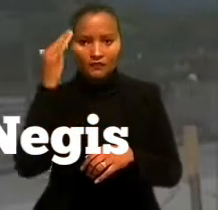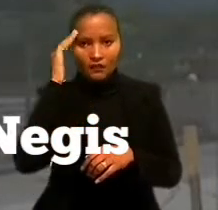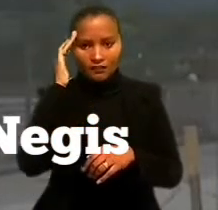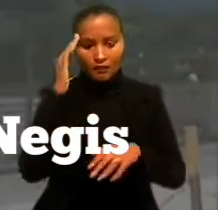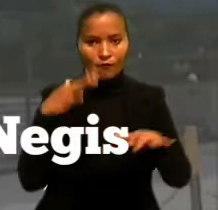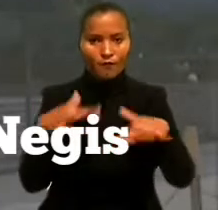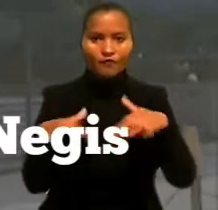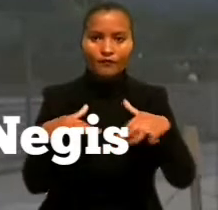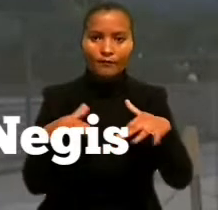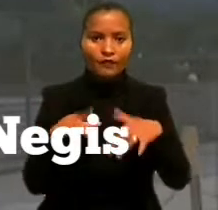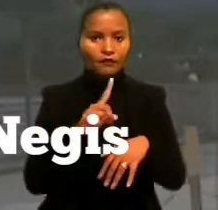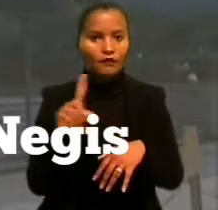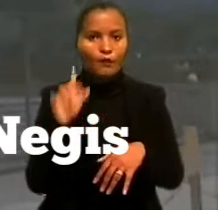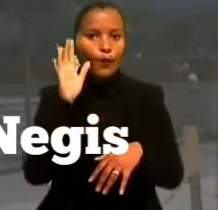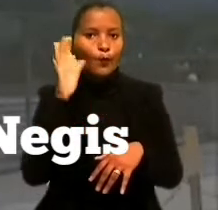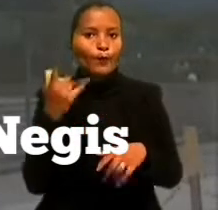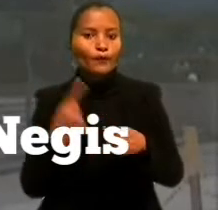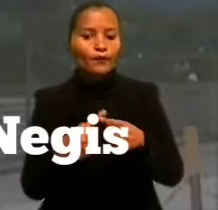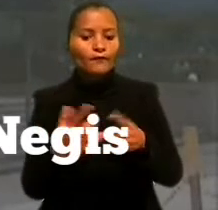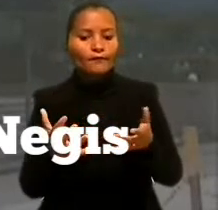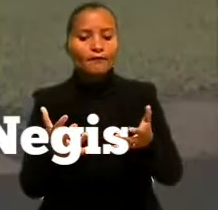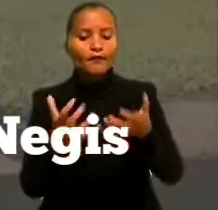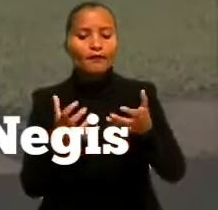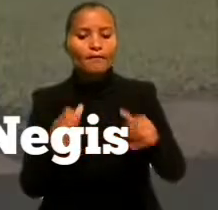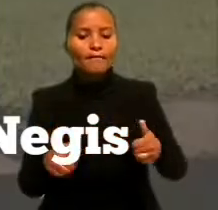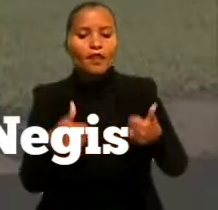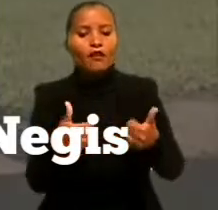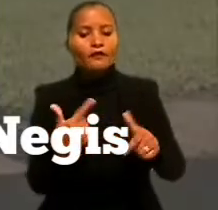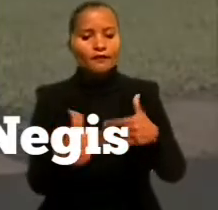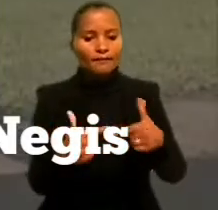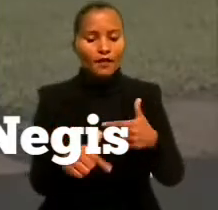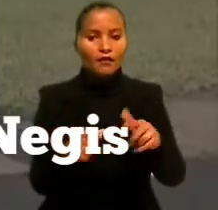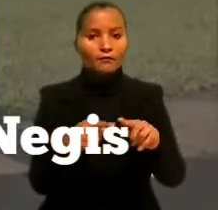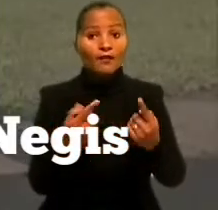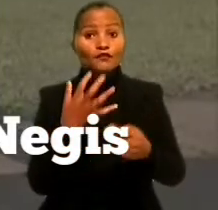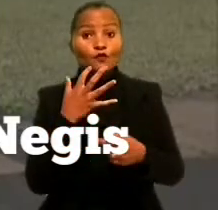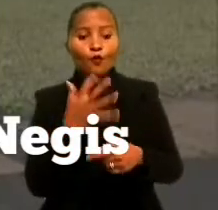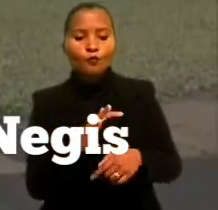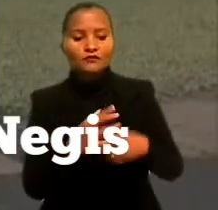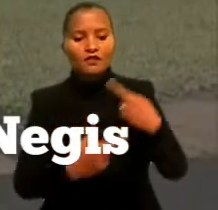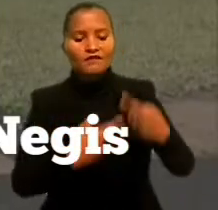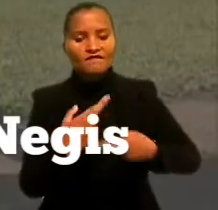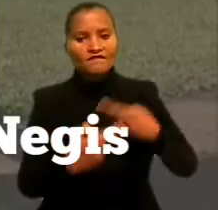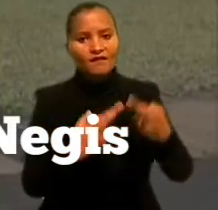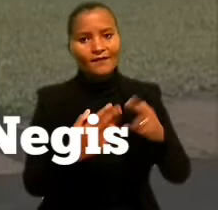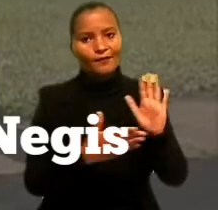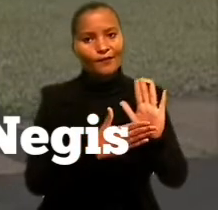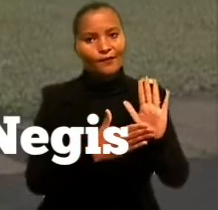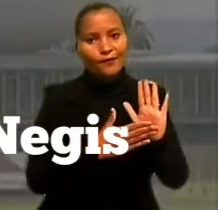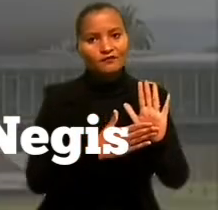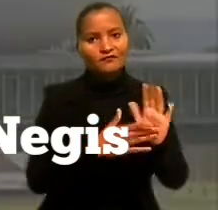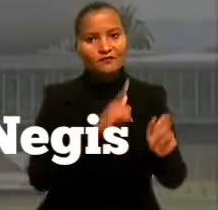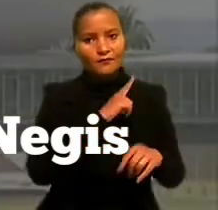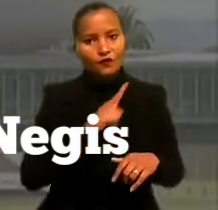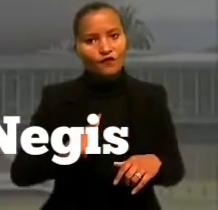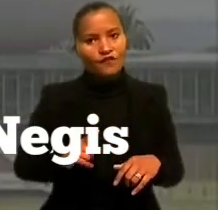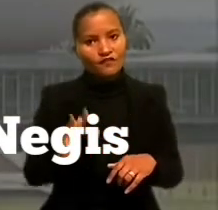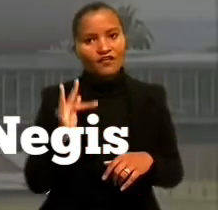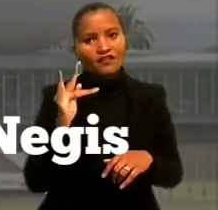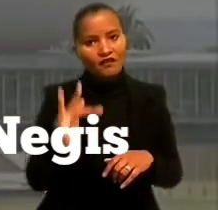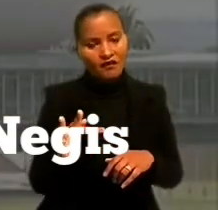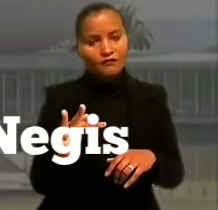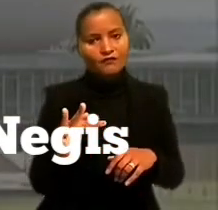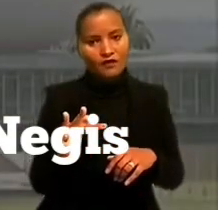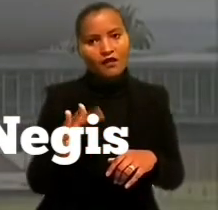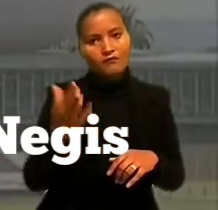o movimento não ocorreu por melhores condições de trabalho, e sim contra as reformas propostas pelo governo federal, que na época